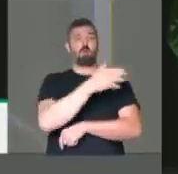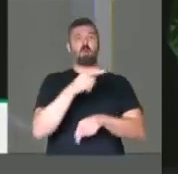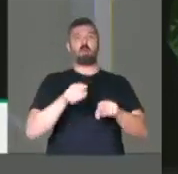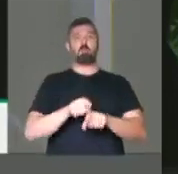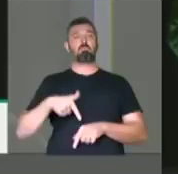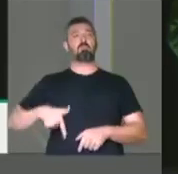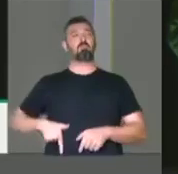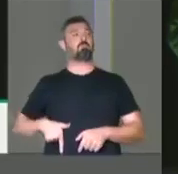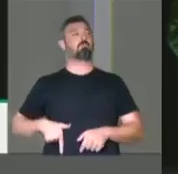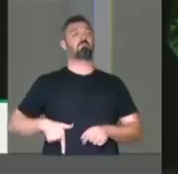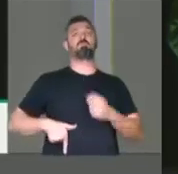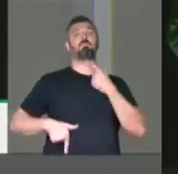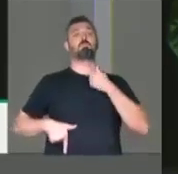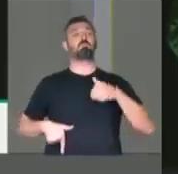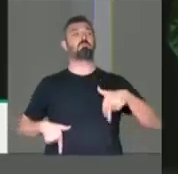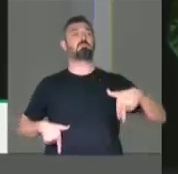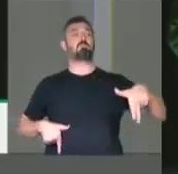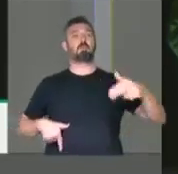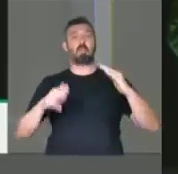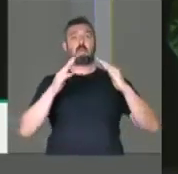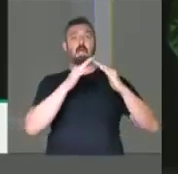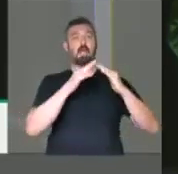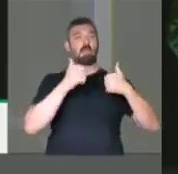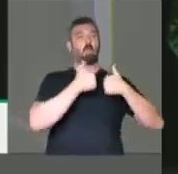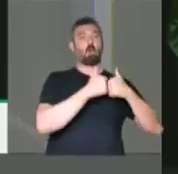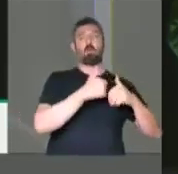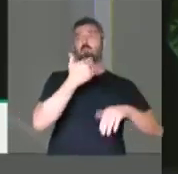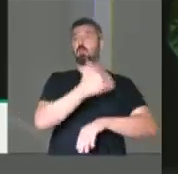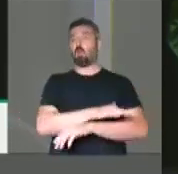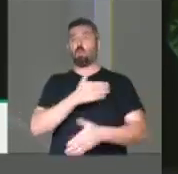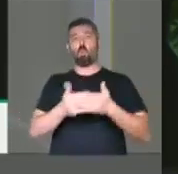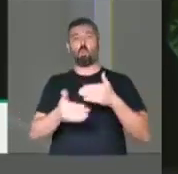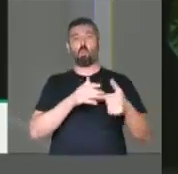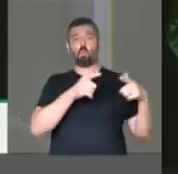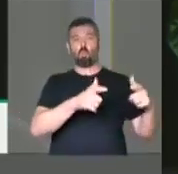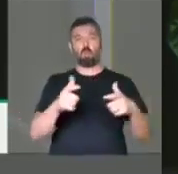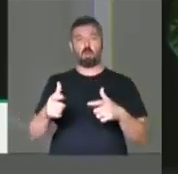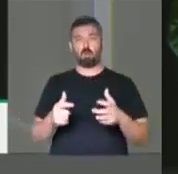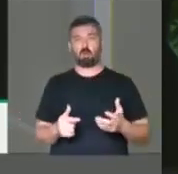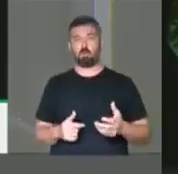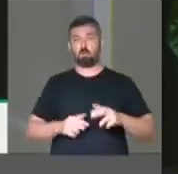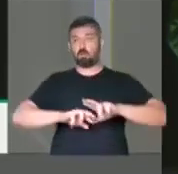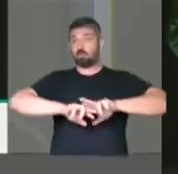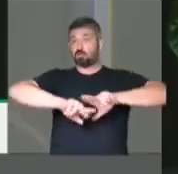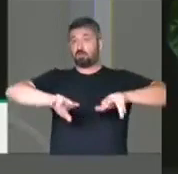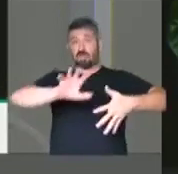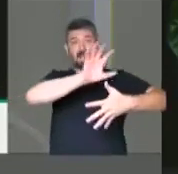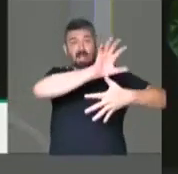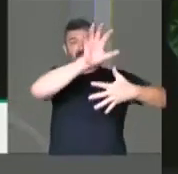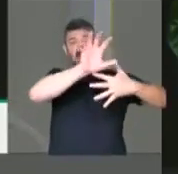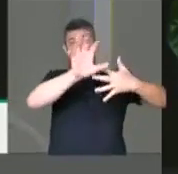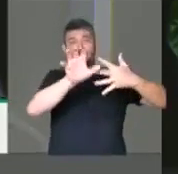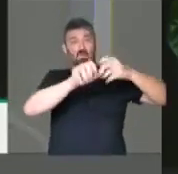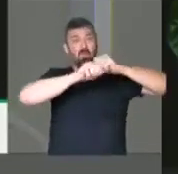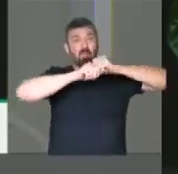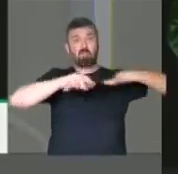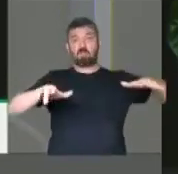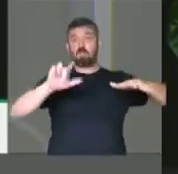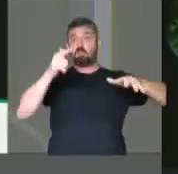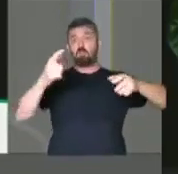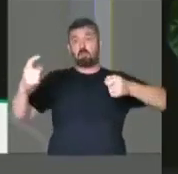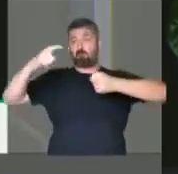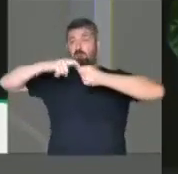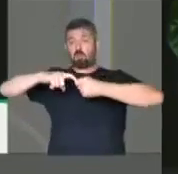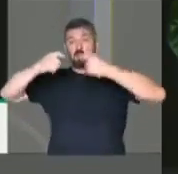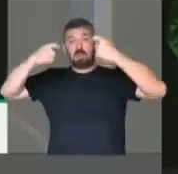pudesse ter porte e posse de arma em casa ou no seu transporte. Era uma expansão para diversas categorias que não têm qualquer